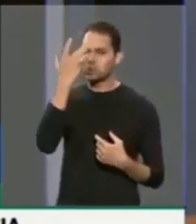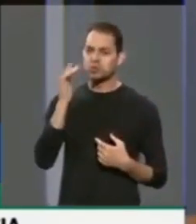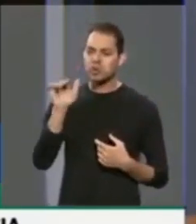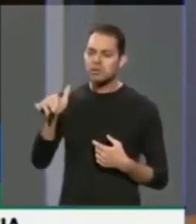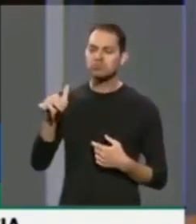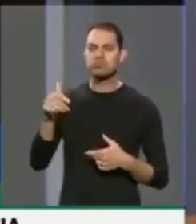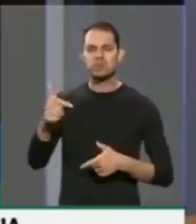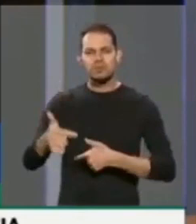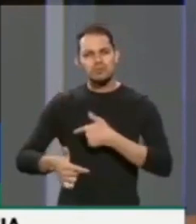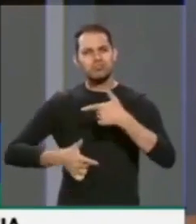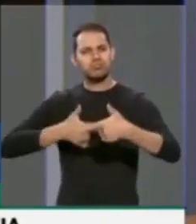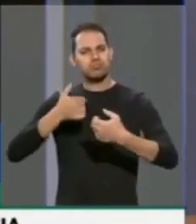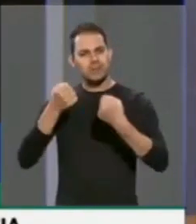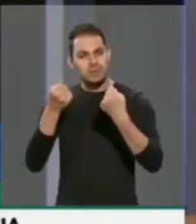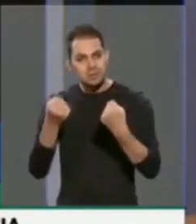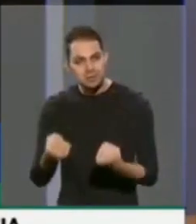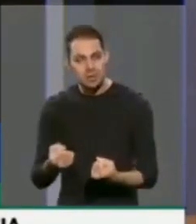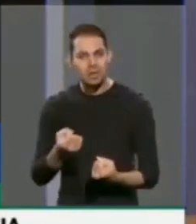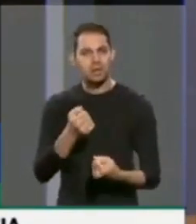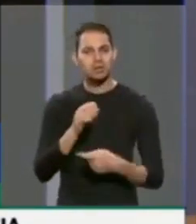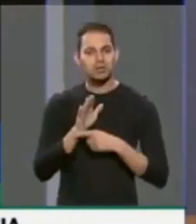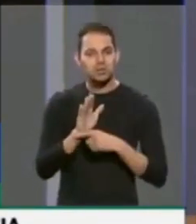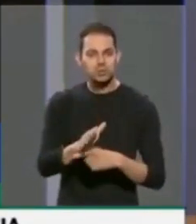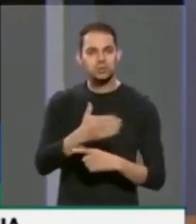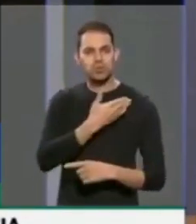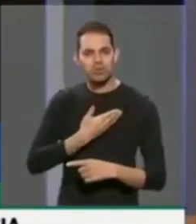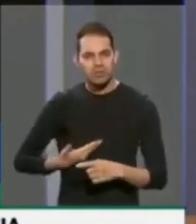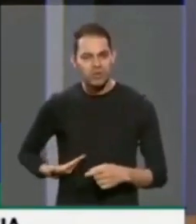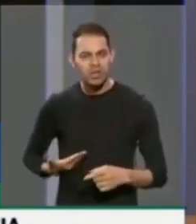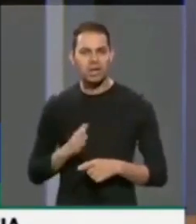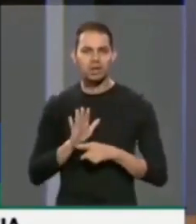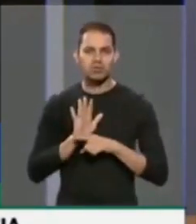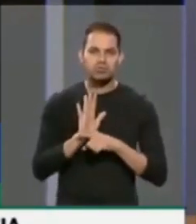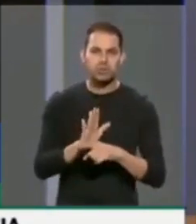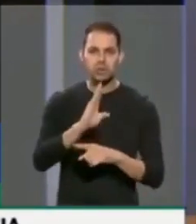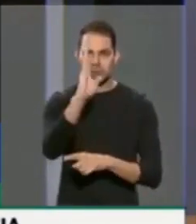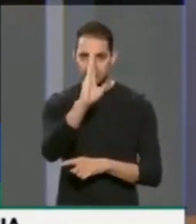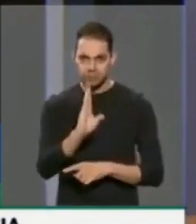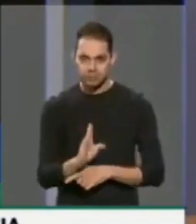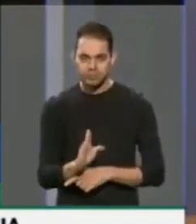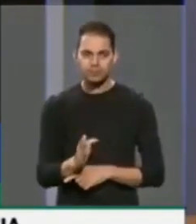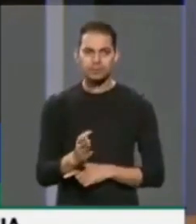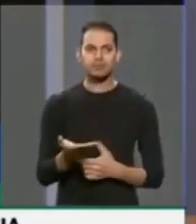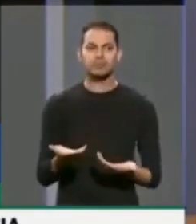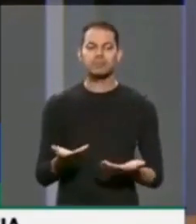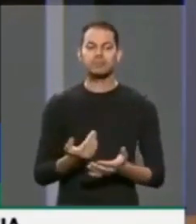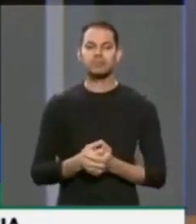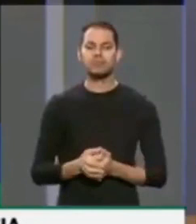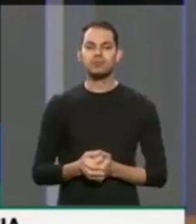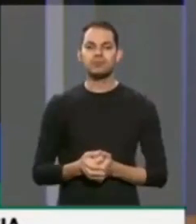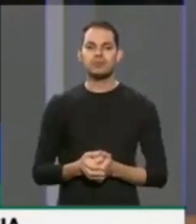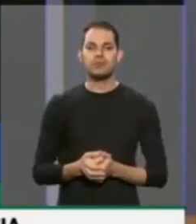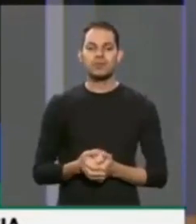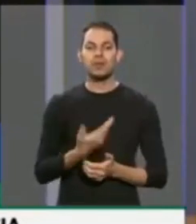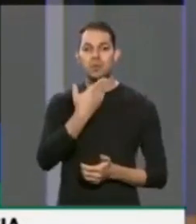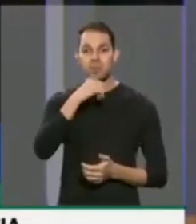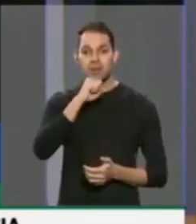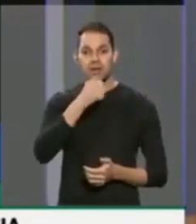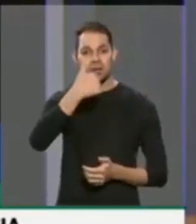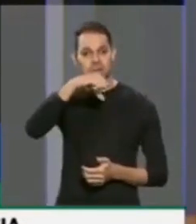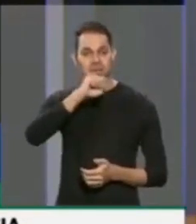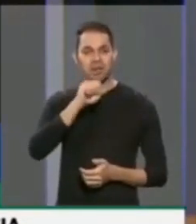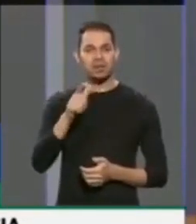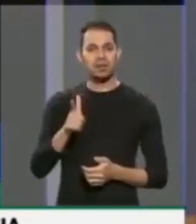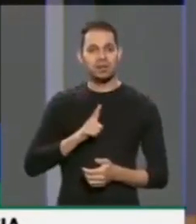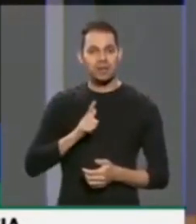trabalha arduamente pelo governo e pelo Brasil. Eu tenho pais, amo meus pais, não imagino como deva ser